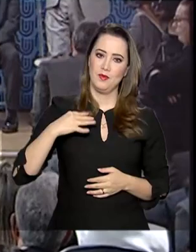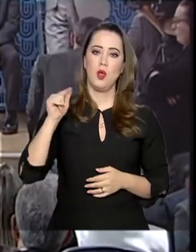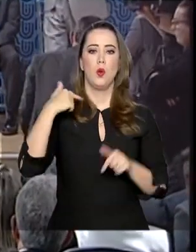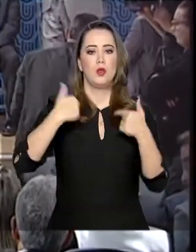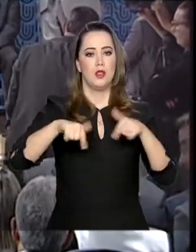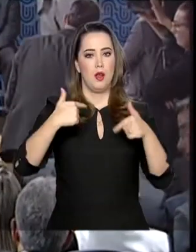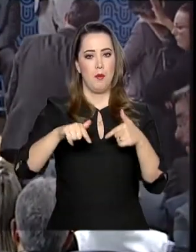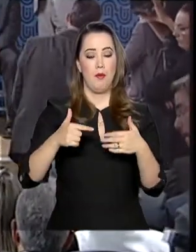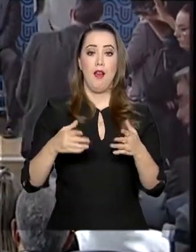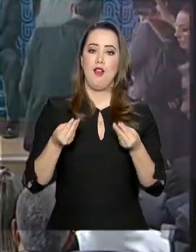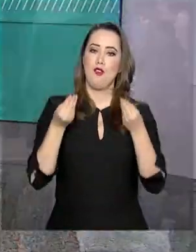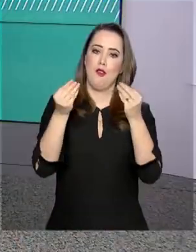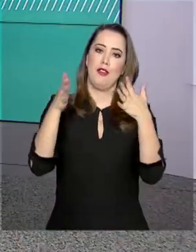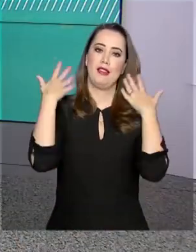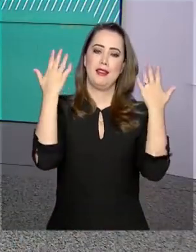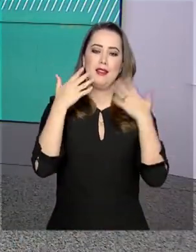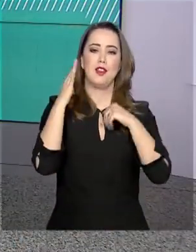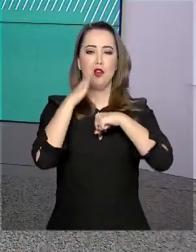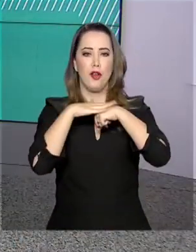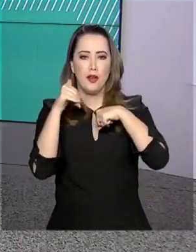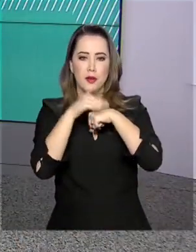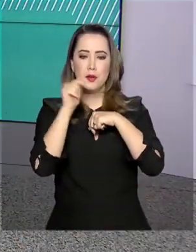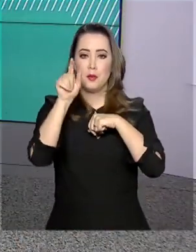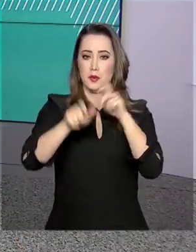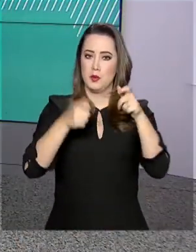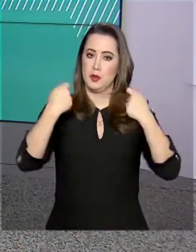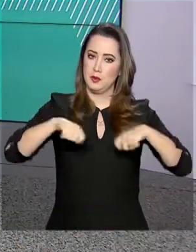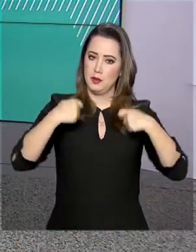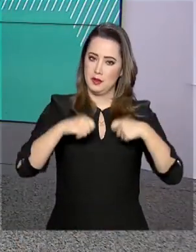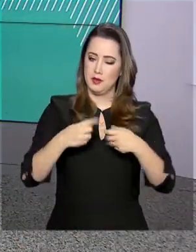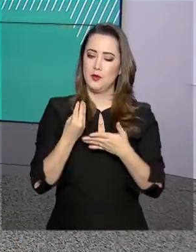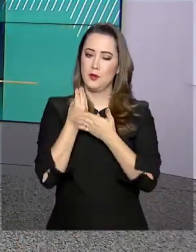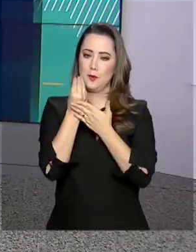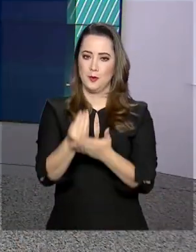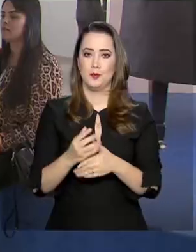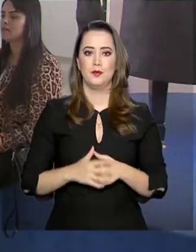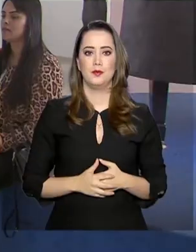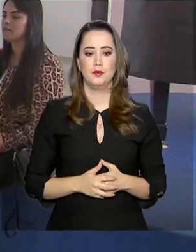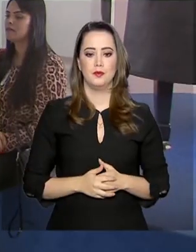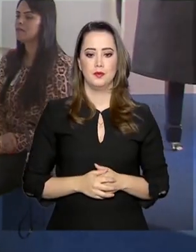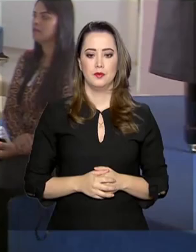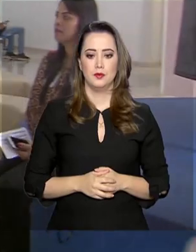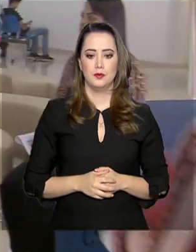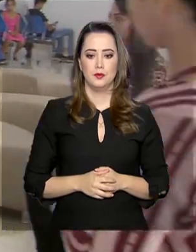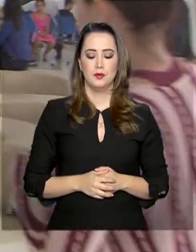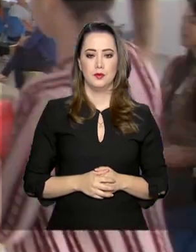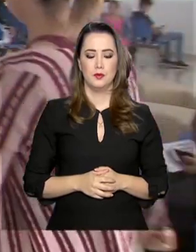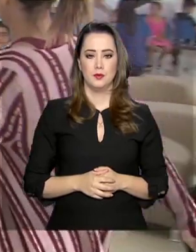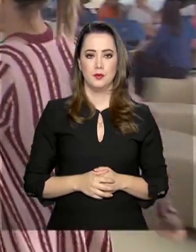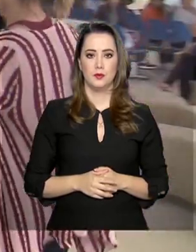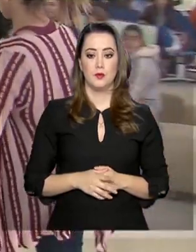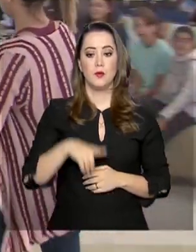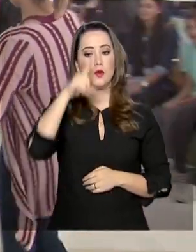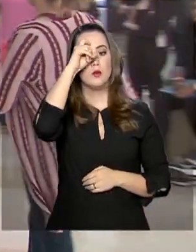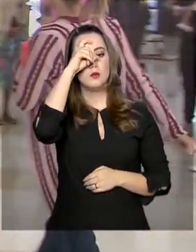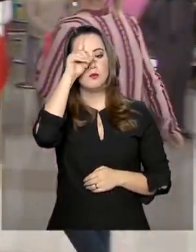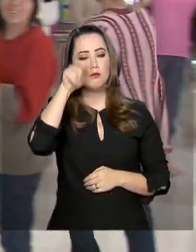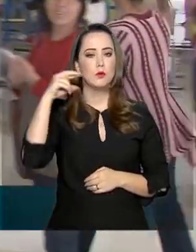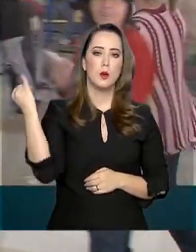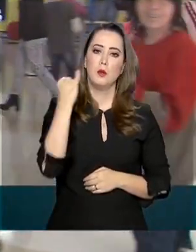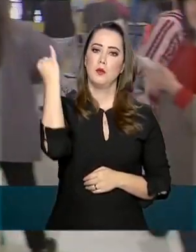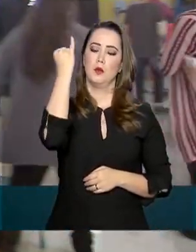Uma ação que leva alegria e conforto a quem precisa e a quem doa. O hospital é